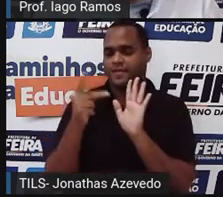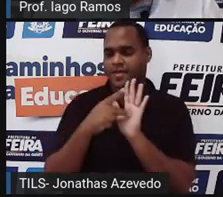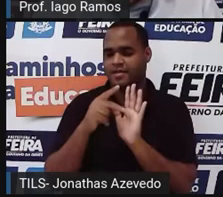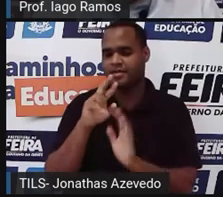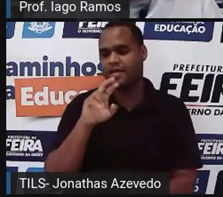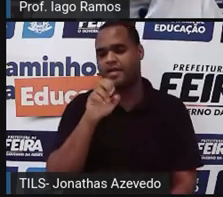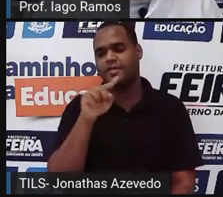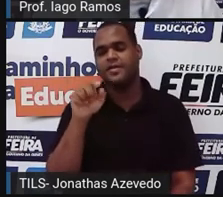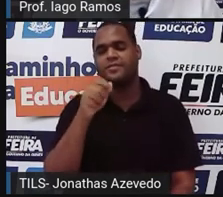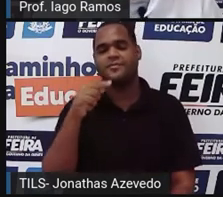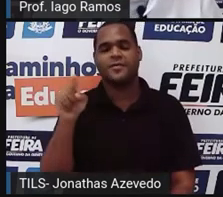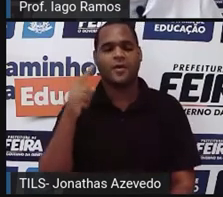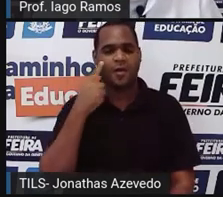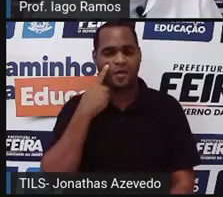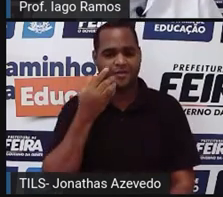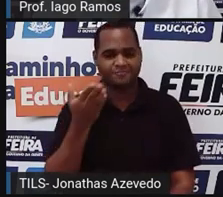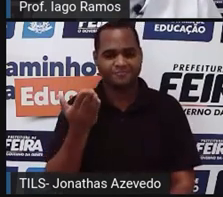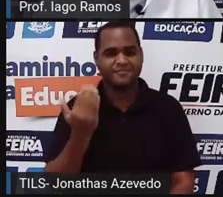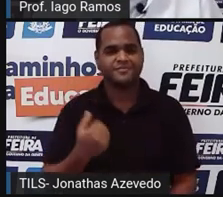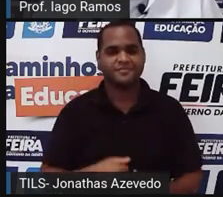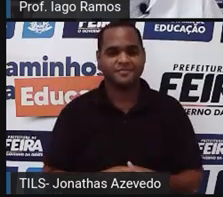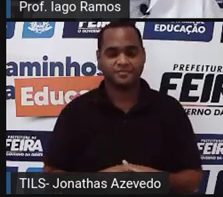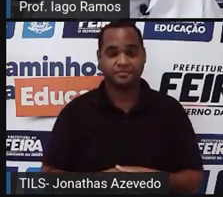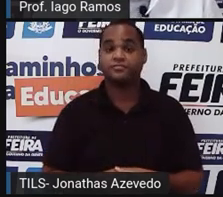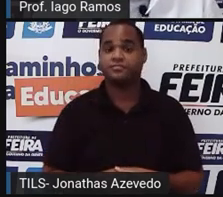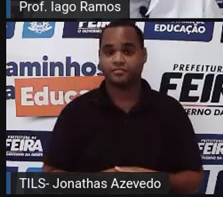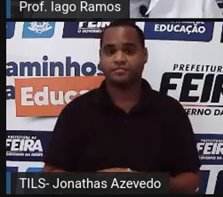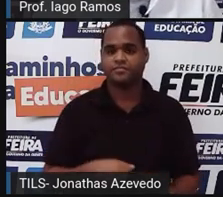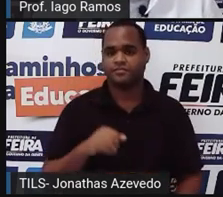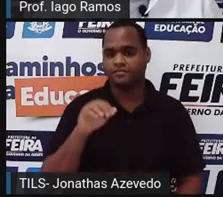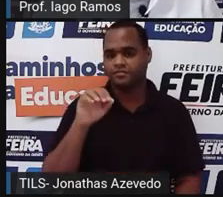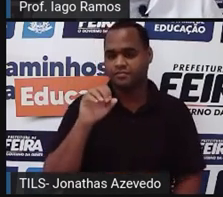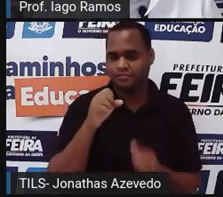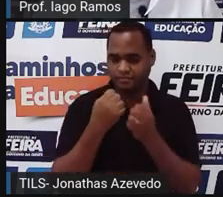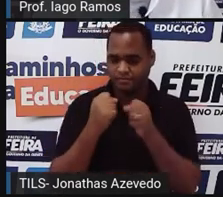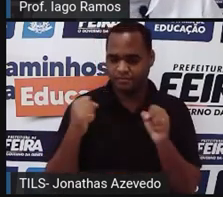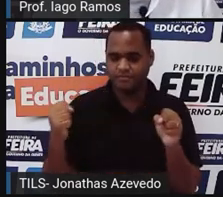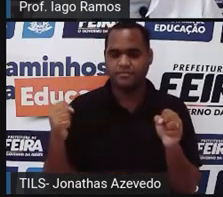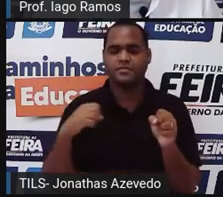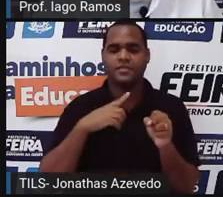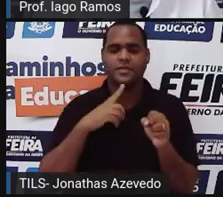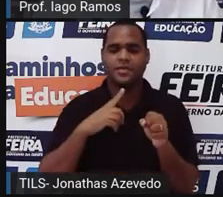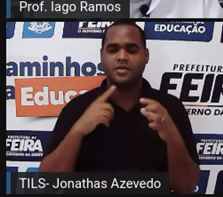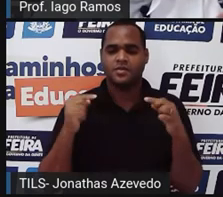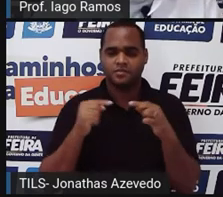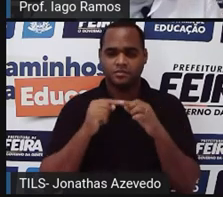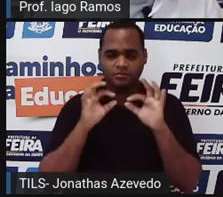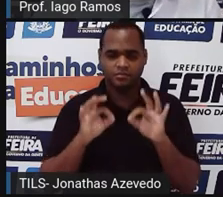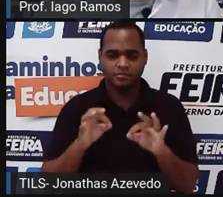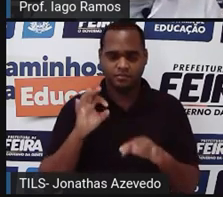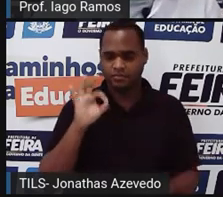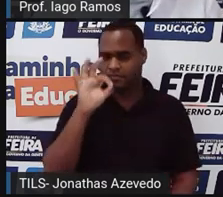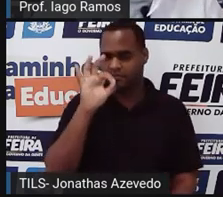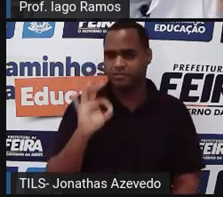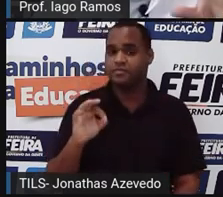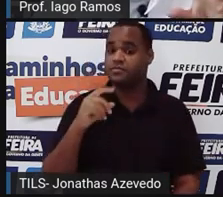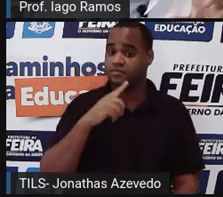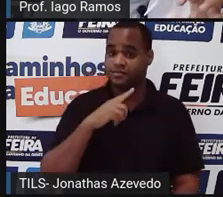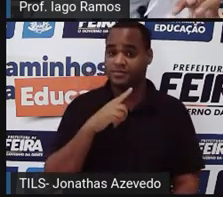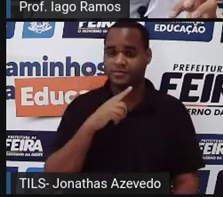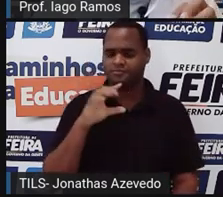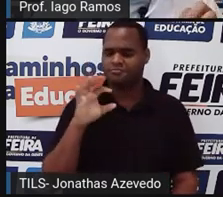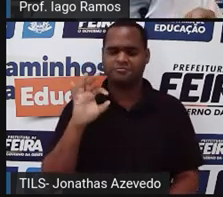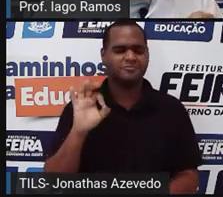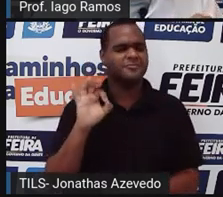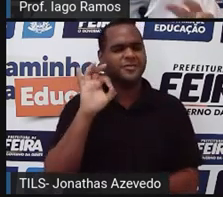tá bom? Então, olha só. As grandezas que a gente tem nessa situação é a porcentagem, porque a